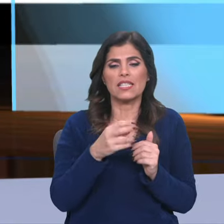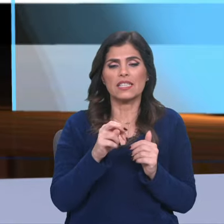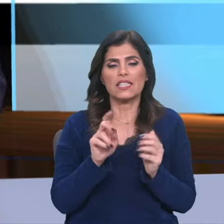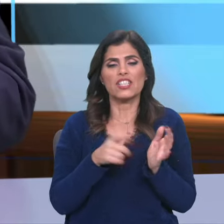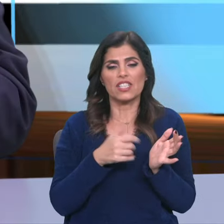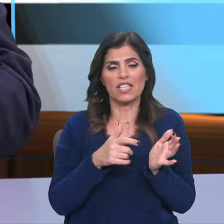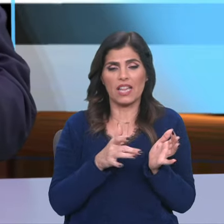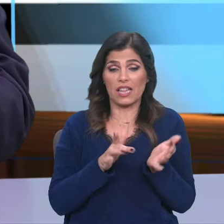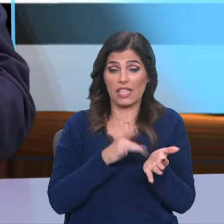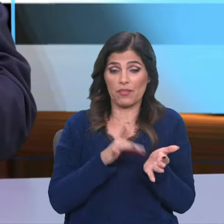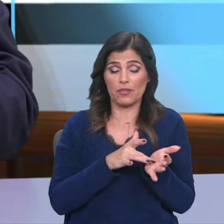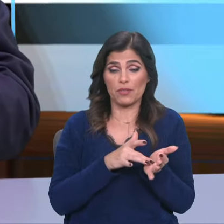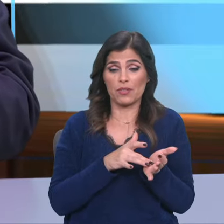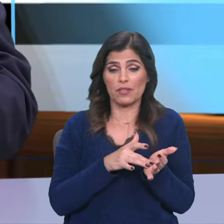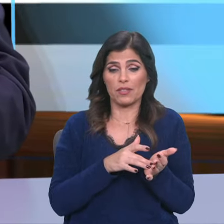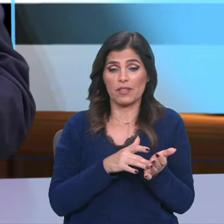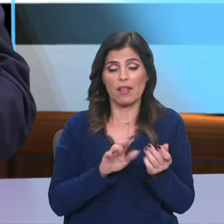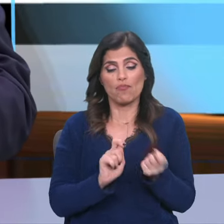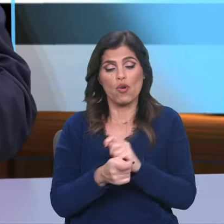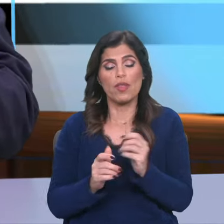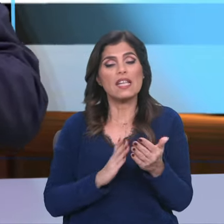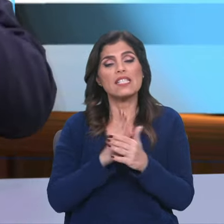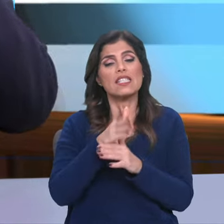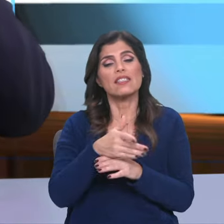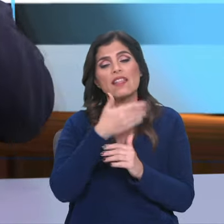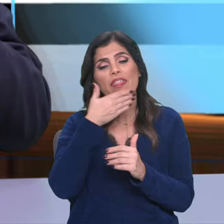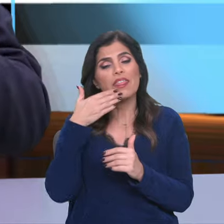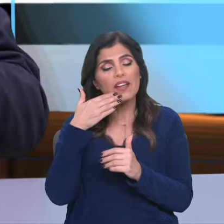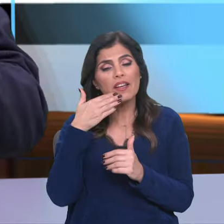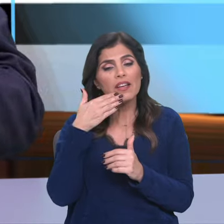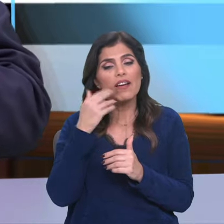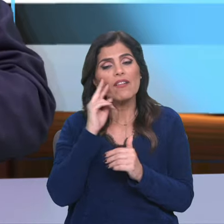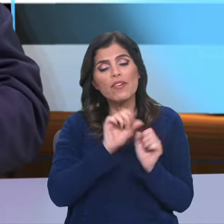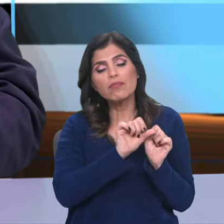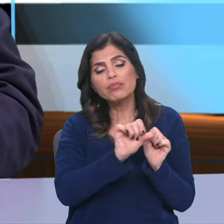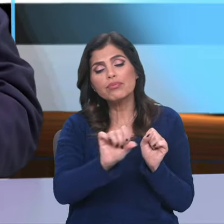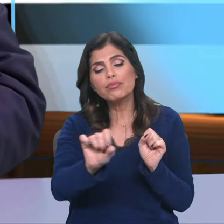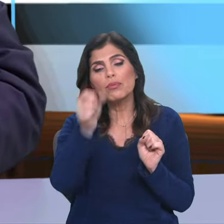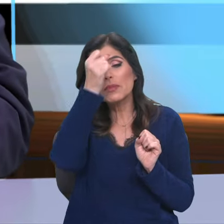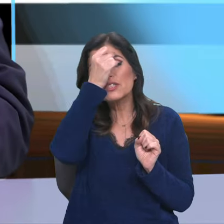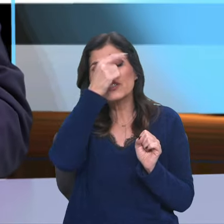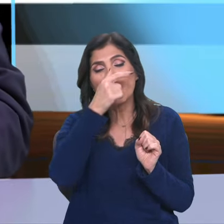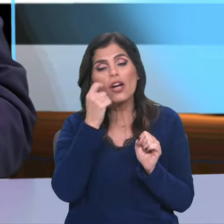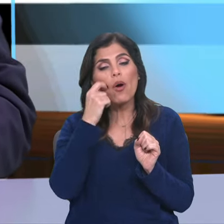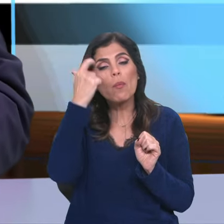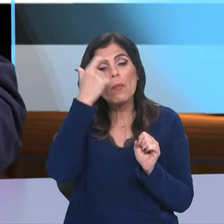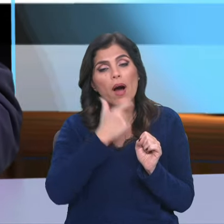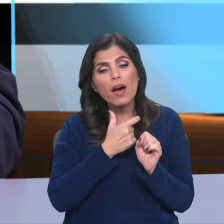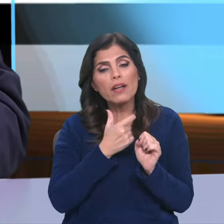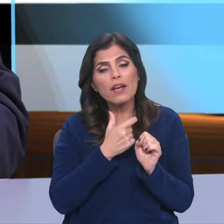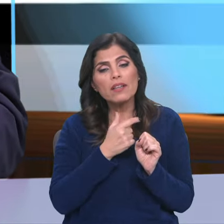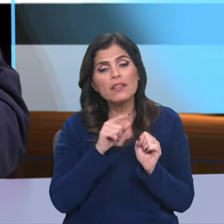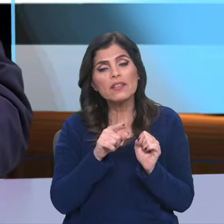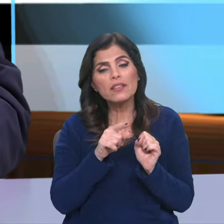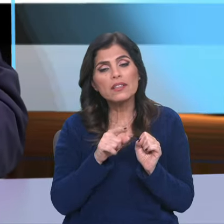-a acessível e vendo-o como uma narrativa que percorre a história humana e que é fonte de